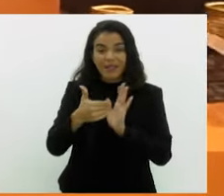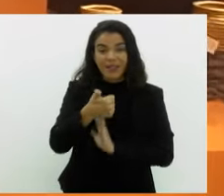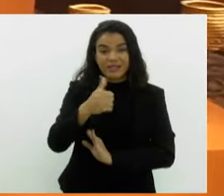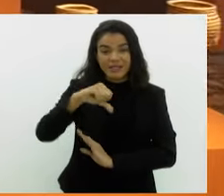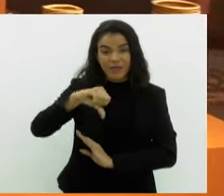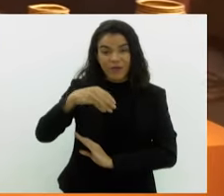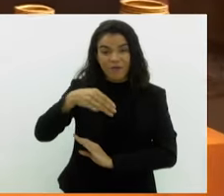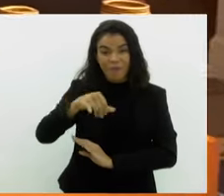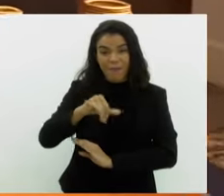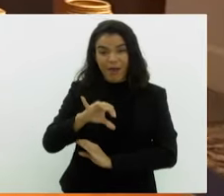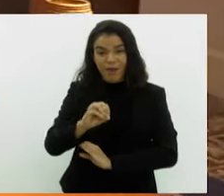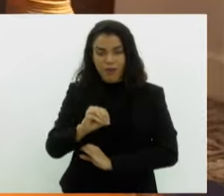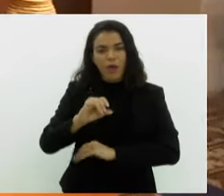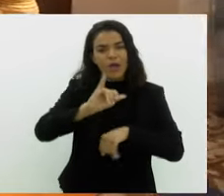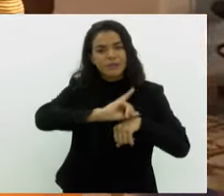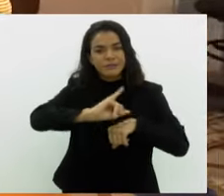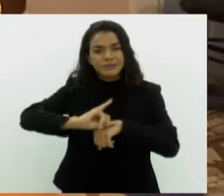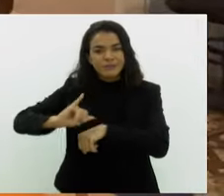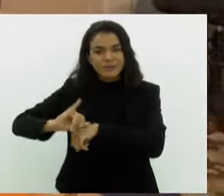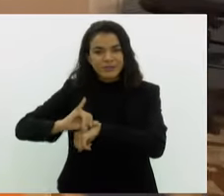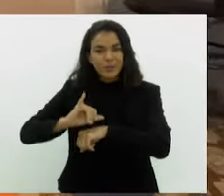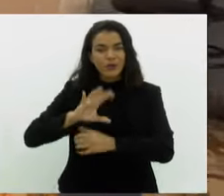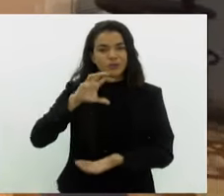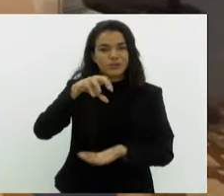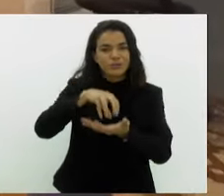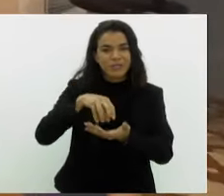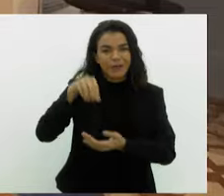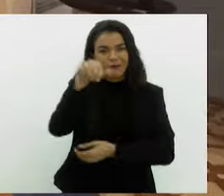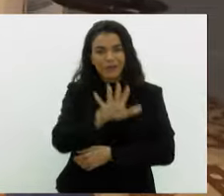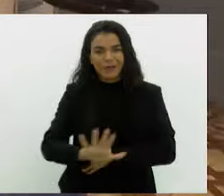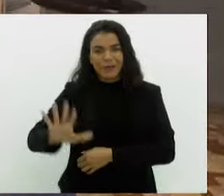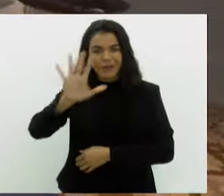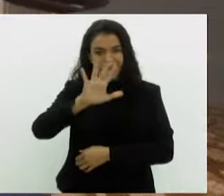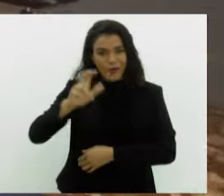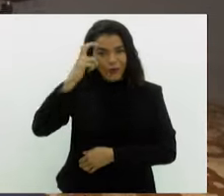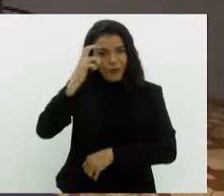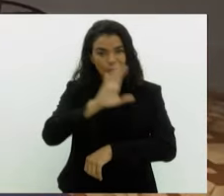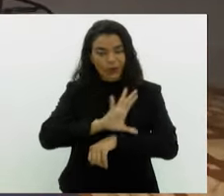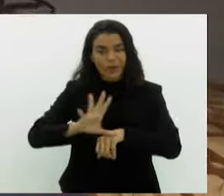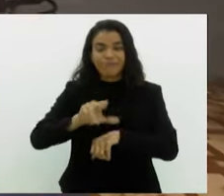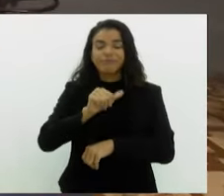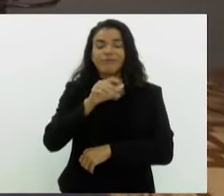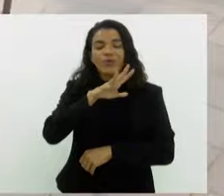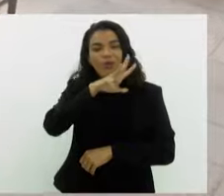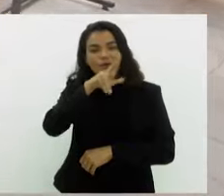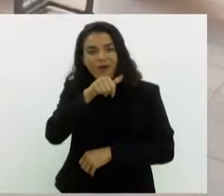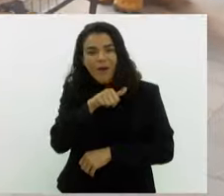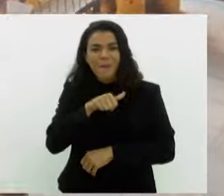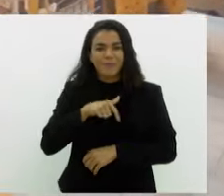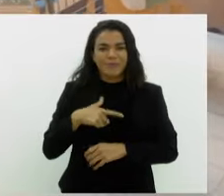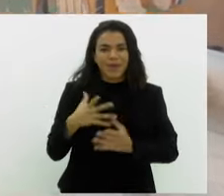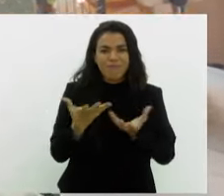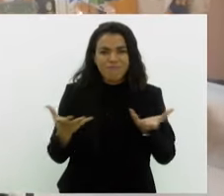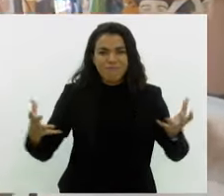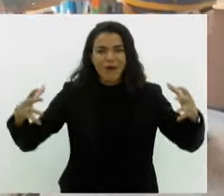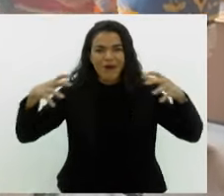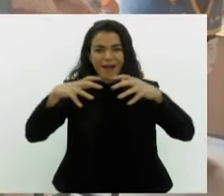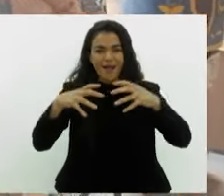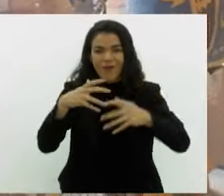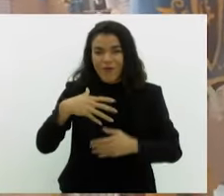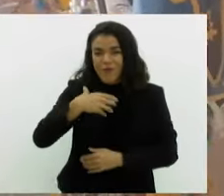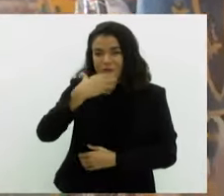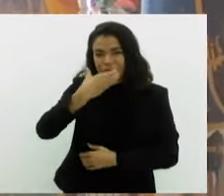de maio. Em exposição no Centro Nacional de Folclore e Cultura Popular no Catete, estão balaios, jarros, fruteiras,